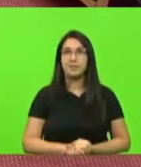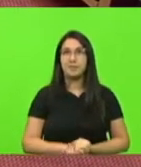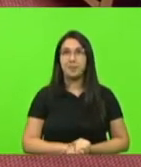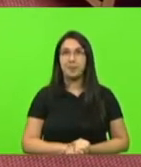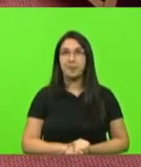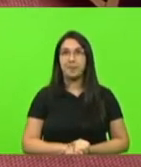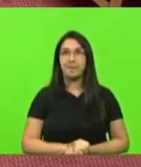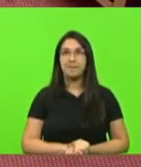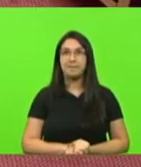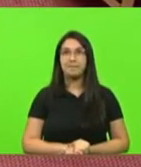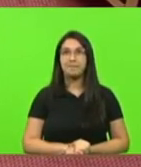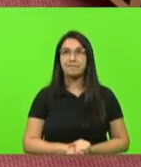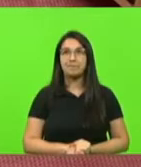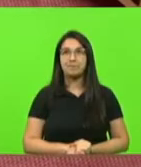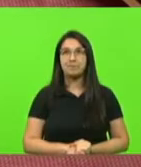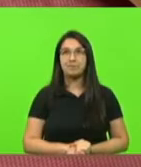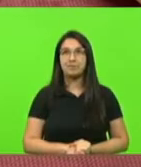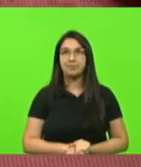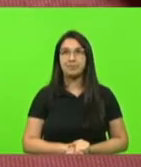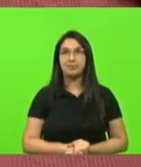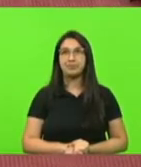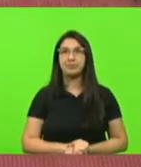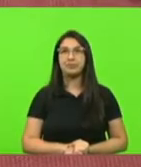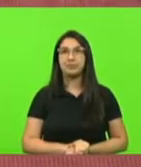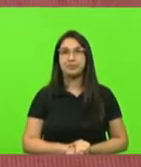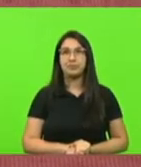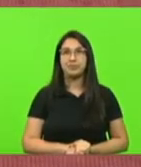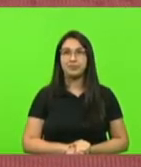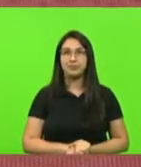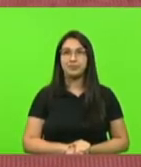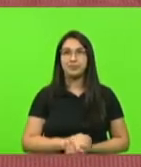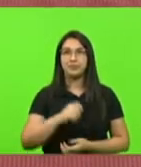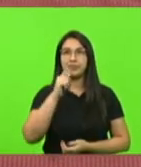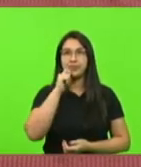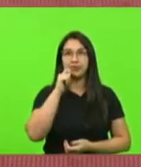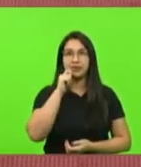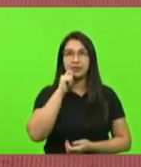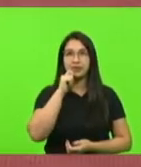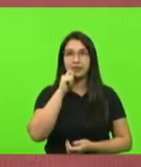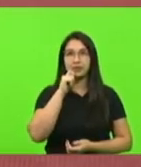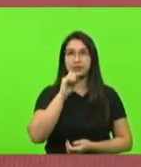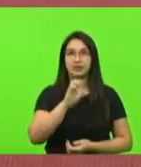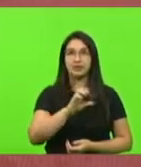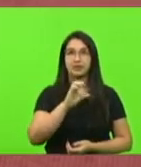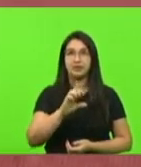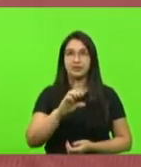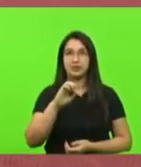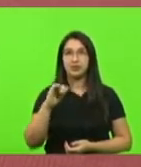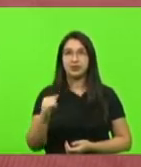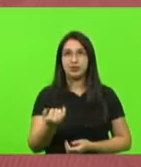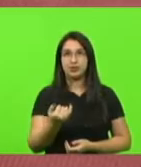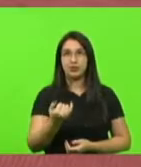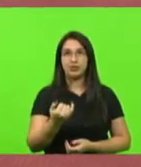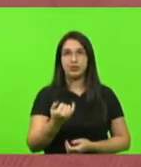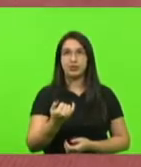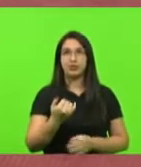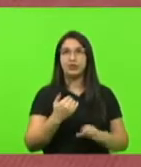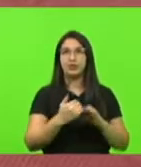Senhor presidente, questão de ordem. Questão de ordem, deputada Ana Campagnolo. A CCJ emitiu um parecer pela rejeição do veto.